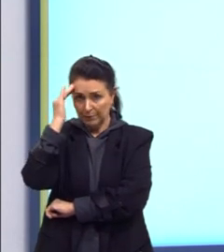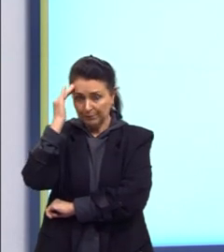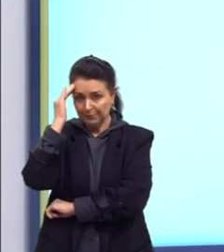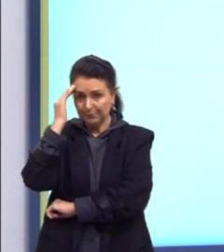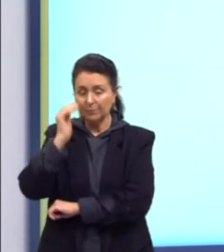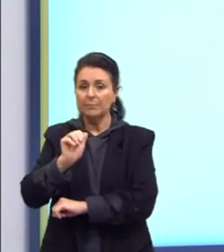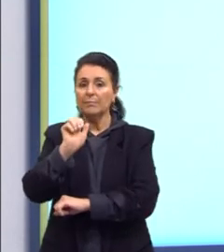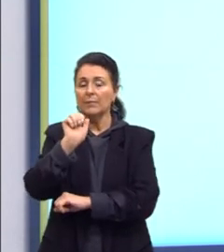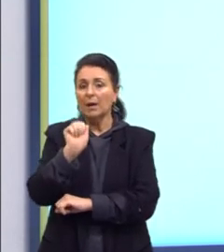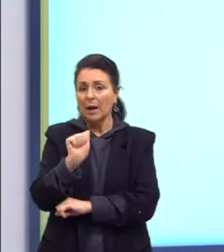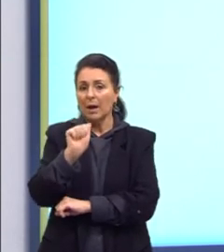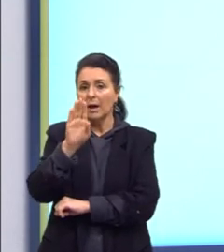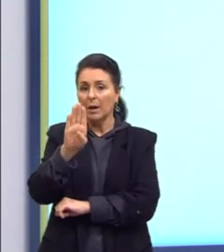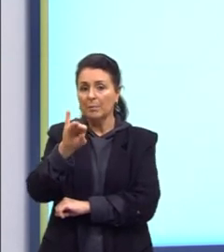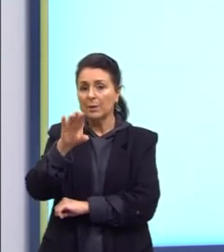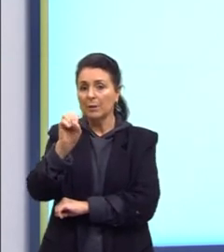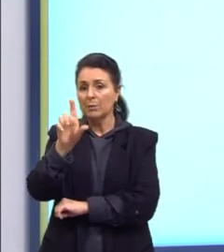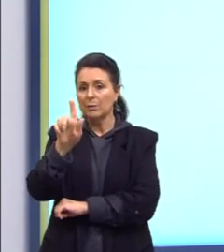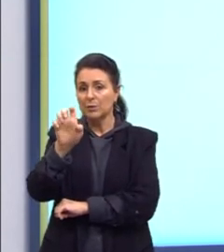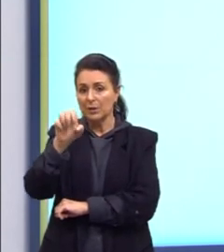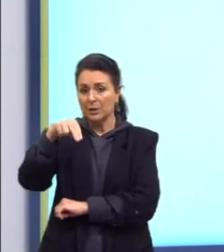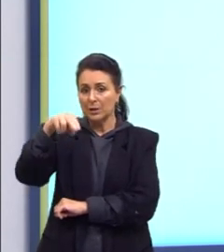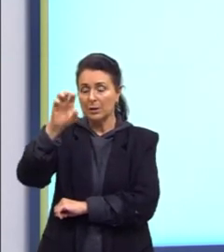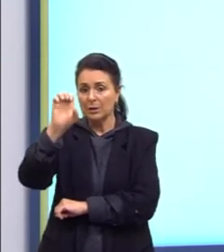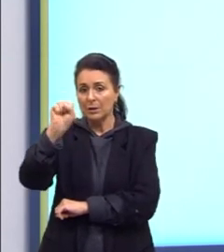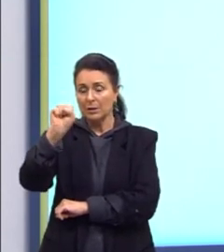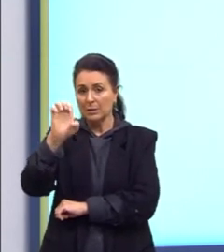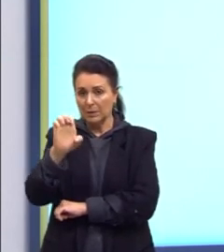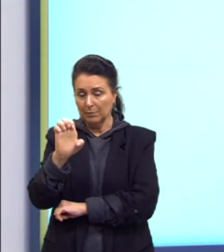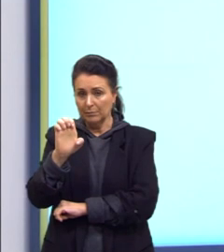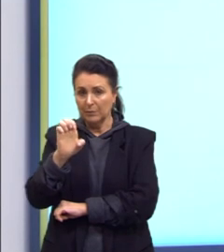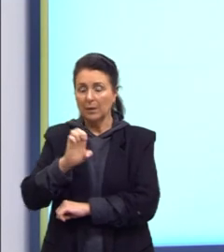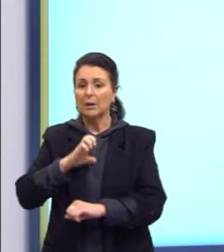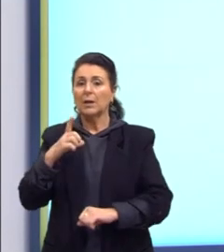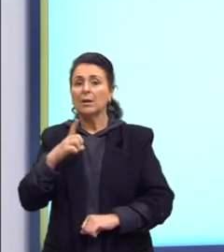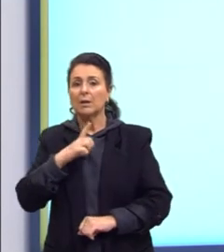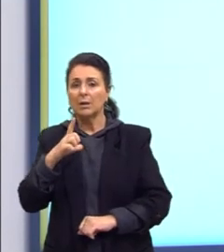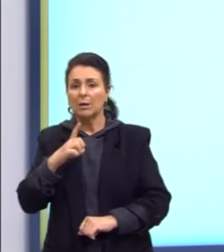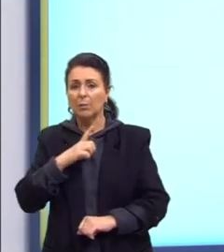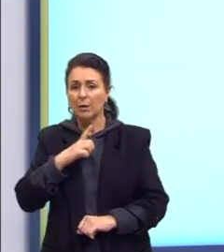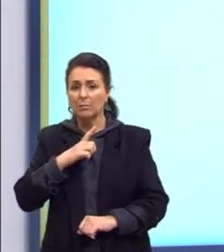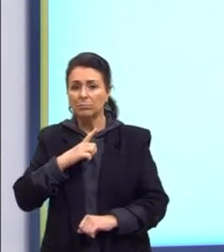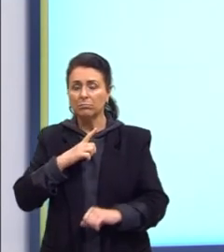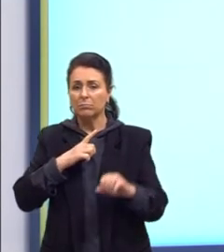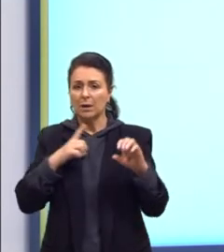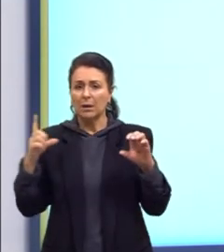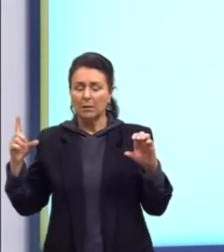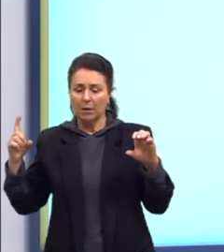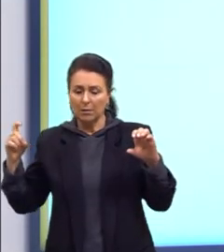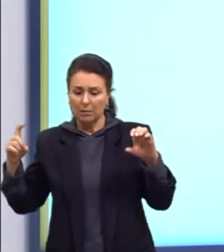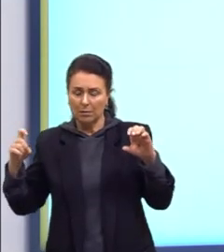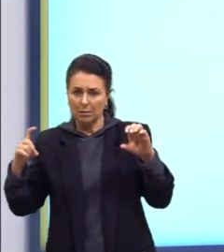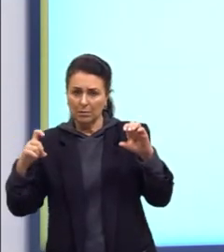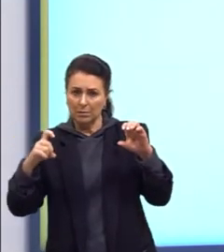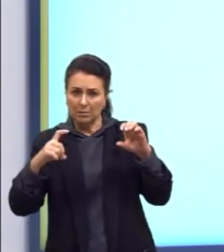biogênese e a biogênese. Na